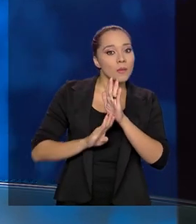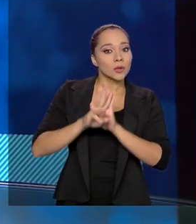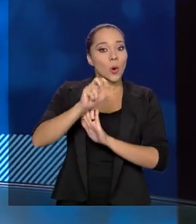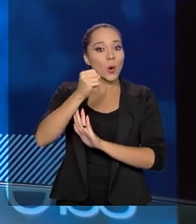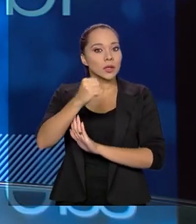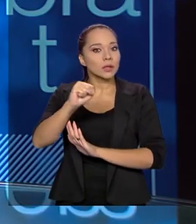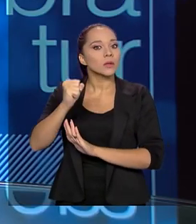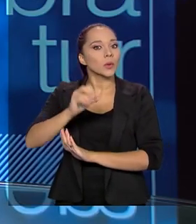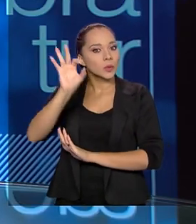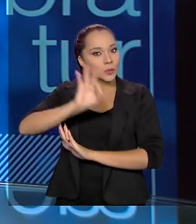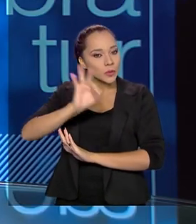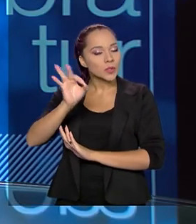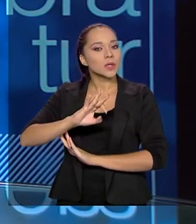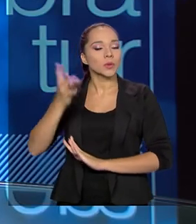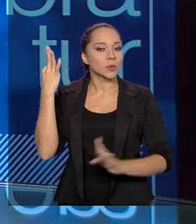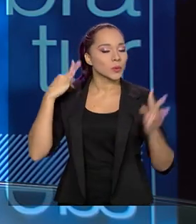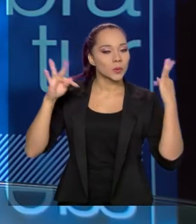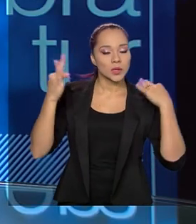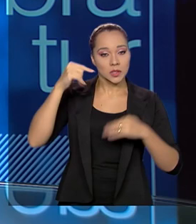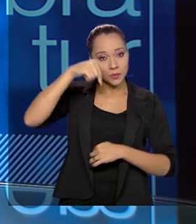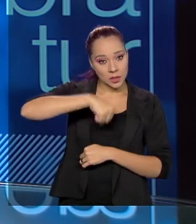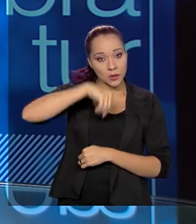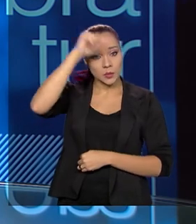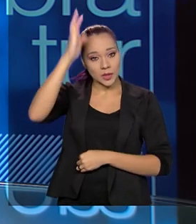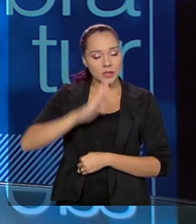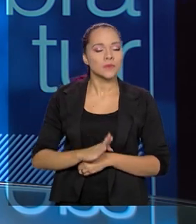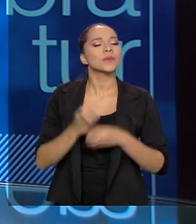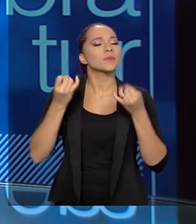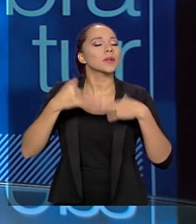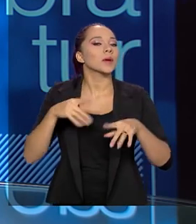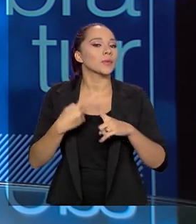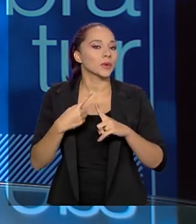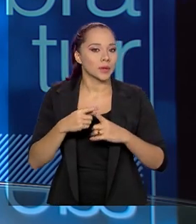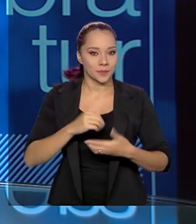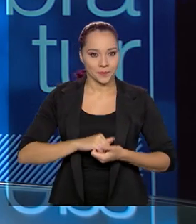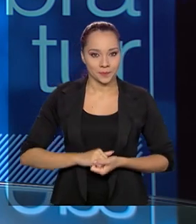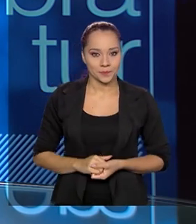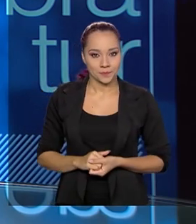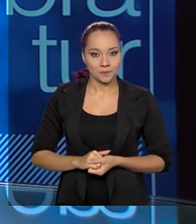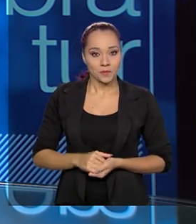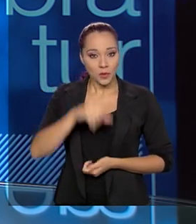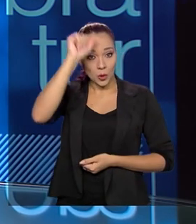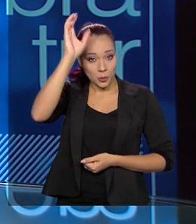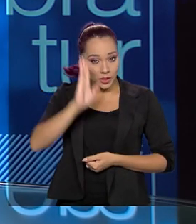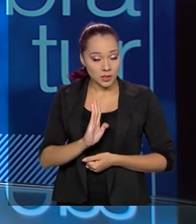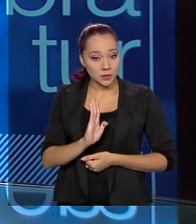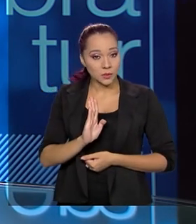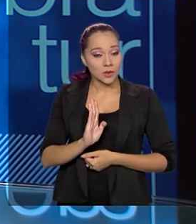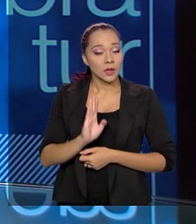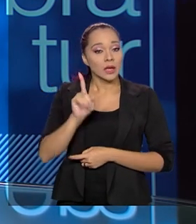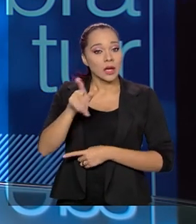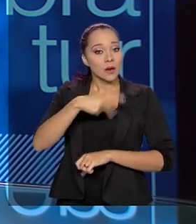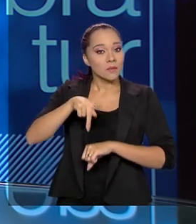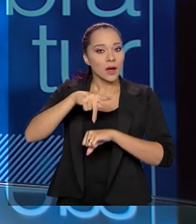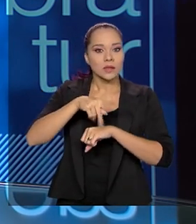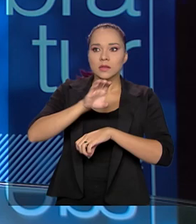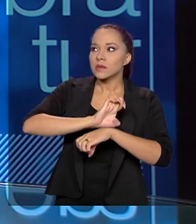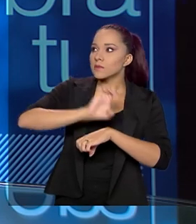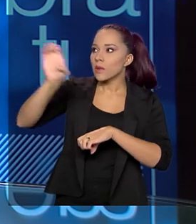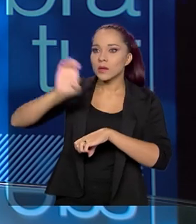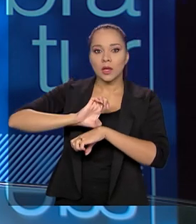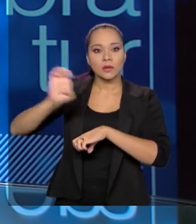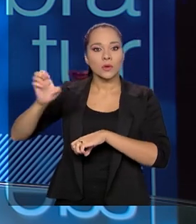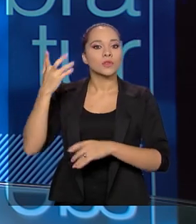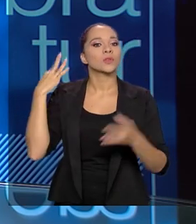o fluxo de turistas internos no Brasil. Eu vou lhe explicar por quê. O Brasil é um país que é exportador de